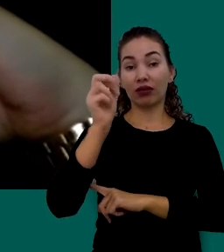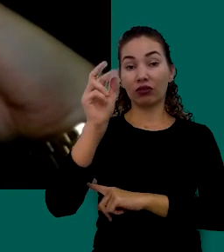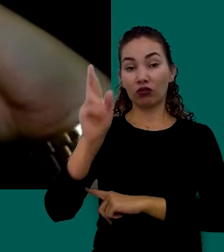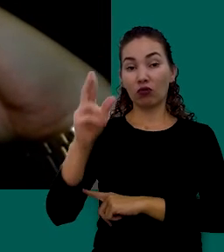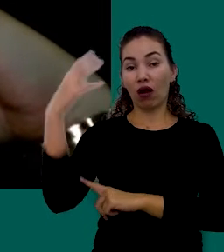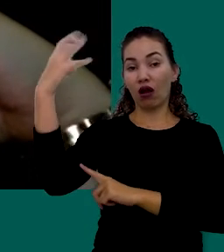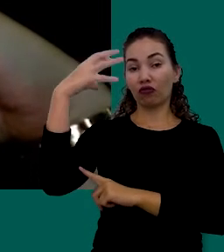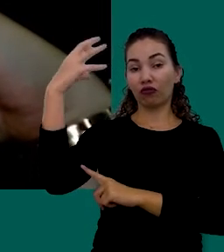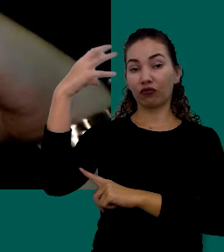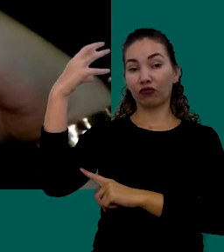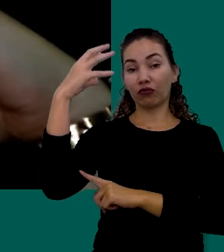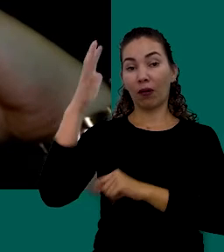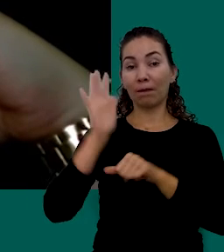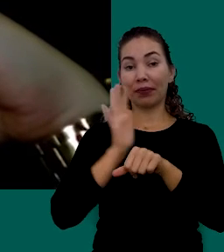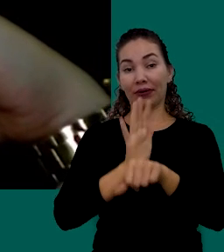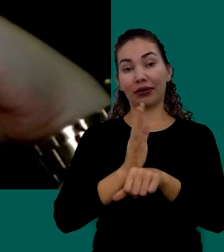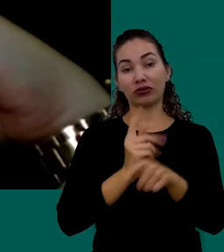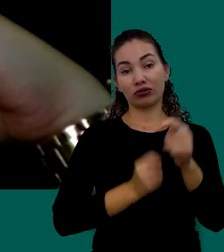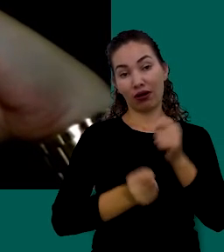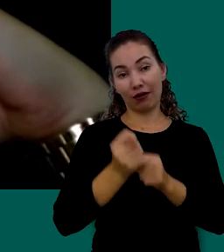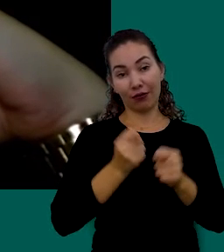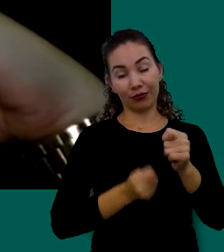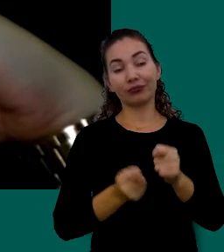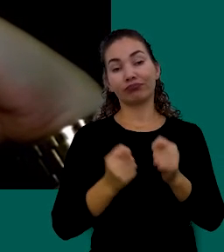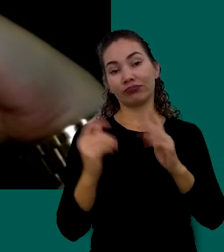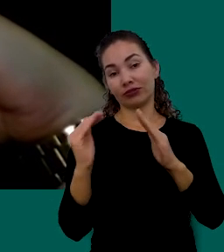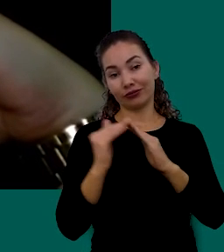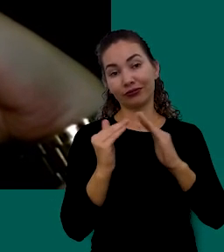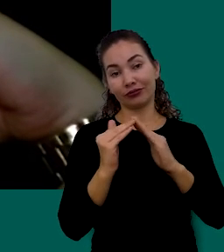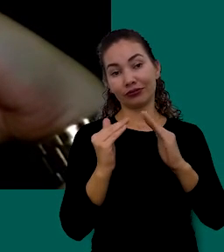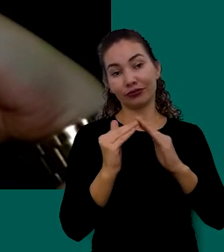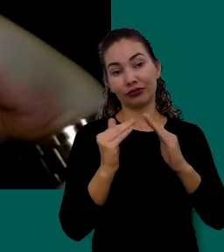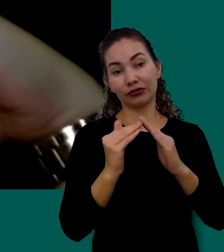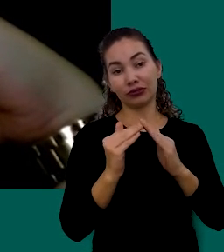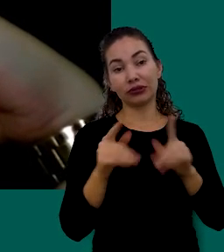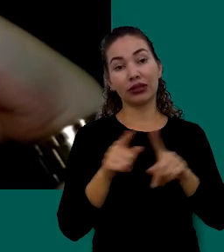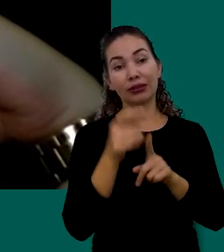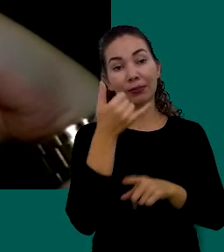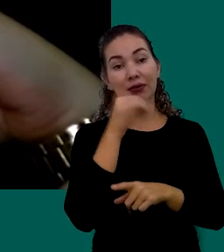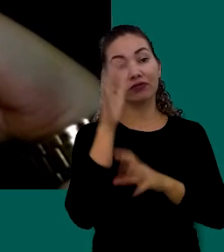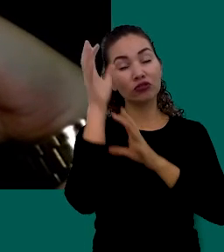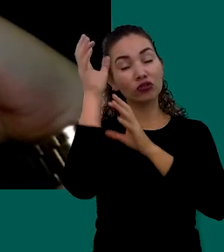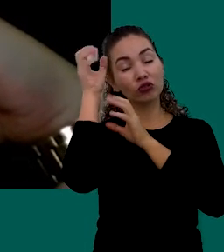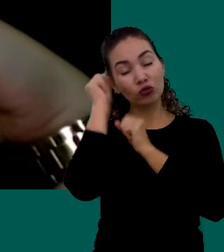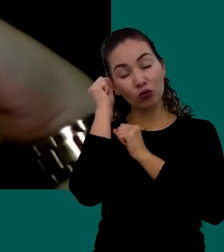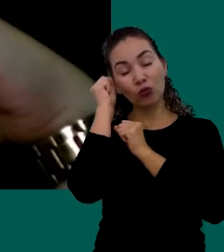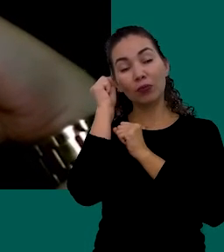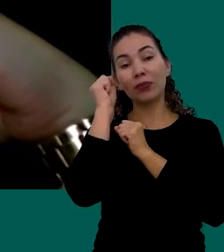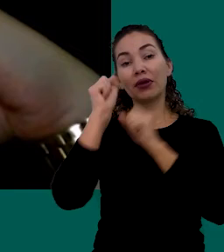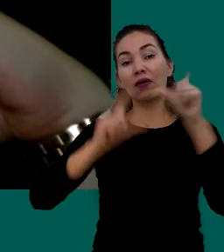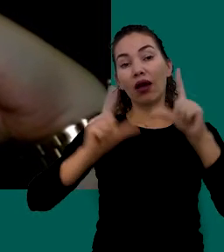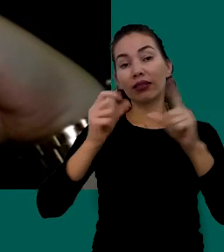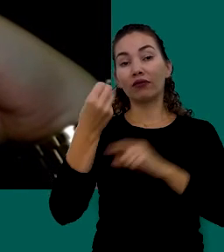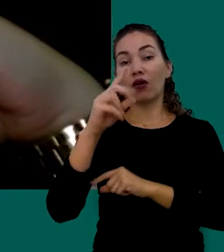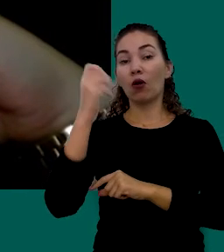A Favor Da Economia Doméstica E Evite Dormir Com Esses Aparelhos Ligados